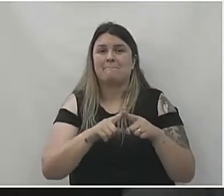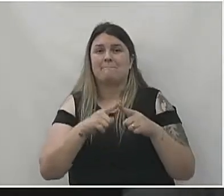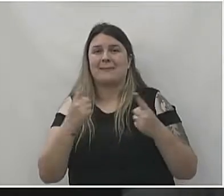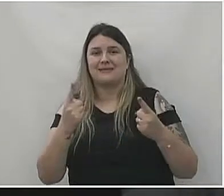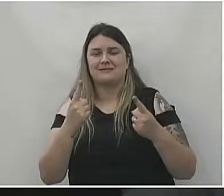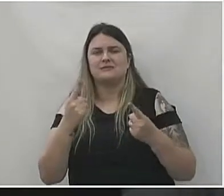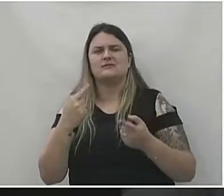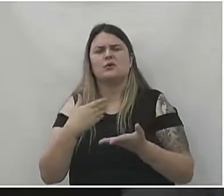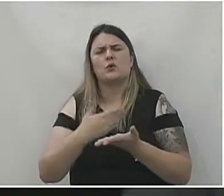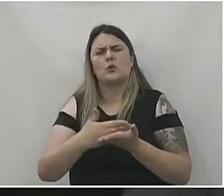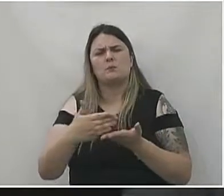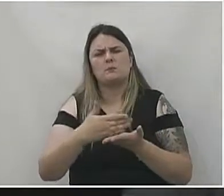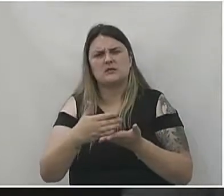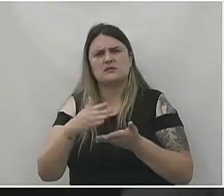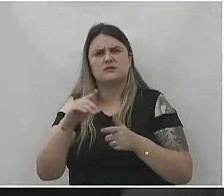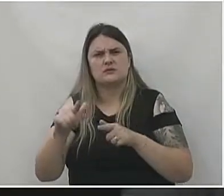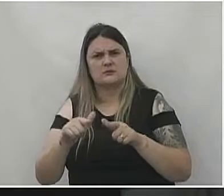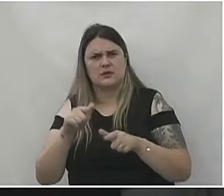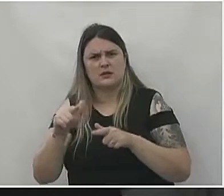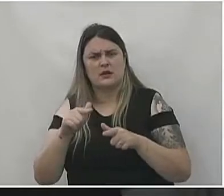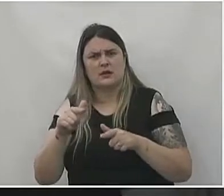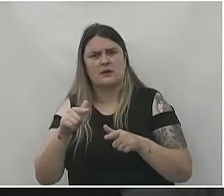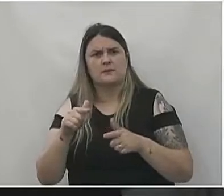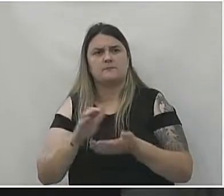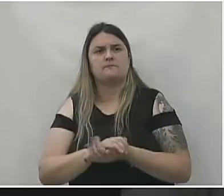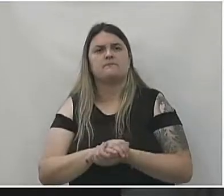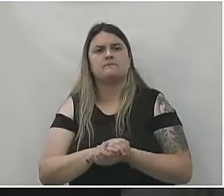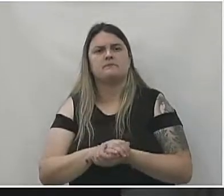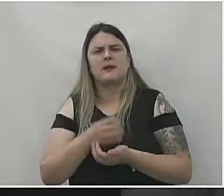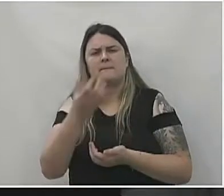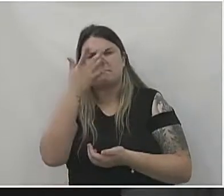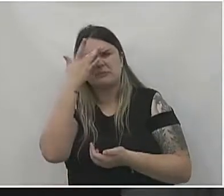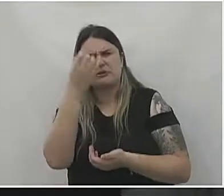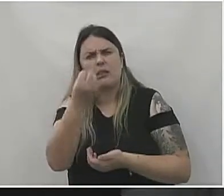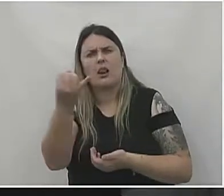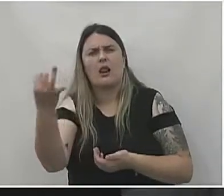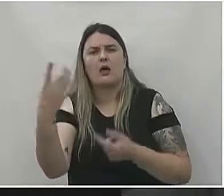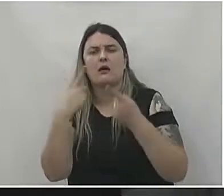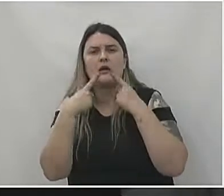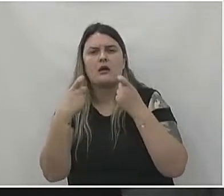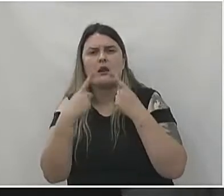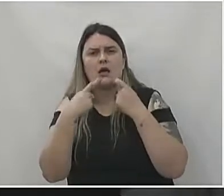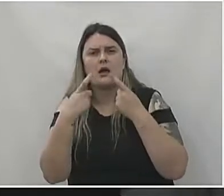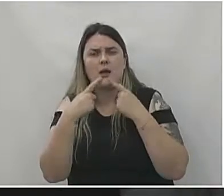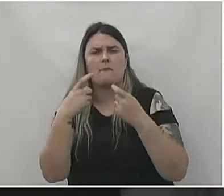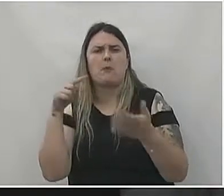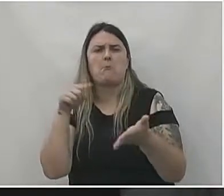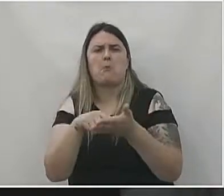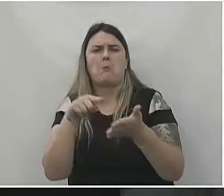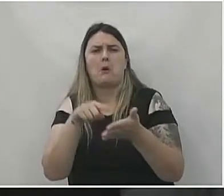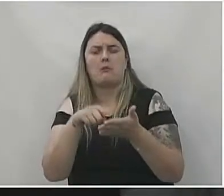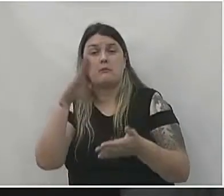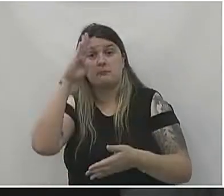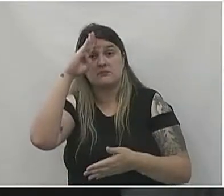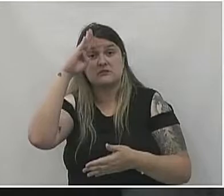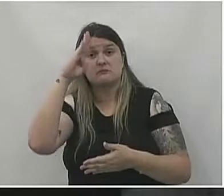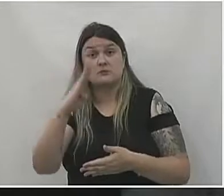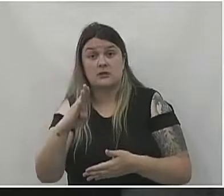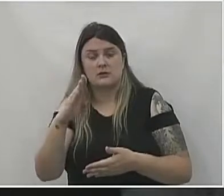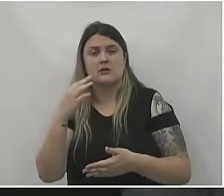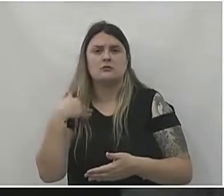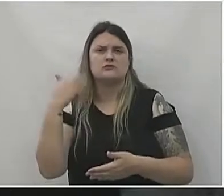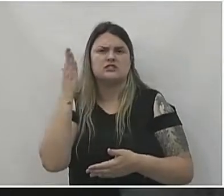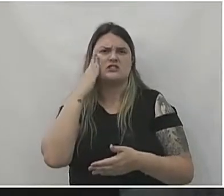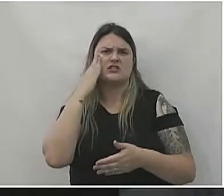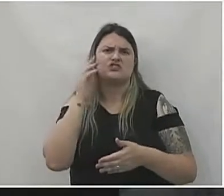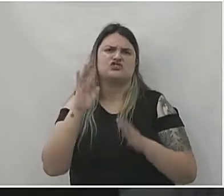desde o começo do meu mandato, eu recebo inúmeras, inúmeras reclamações, denúncias, principalmente eu sei